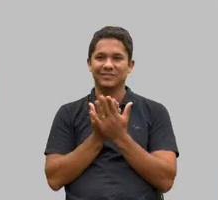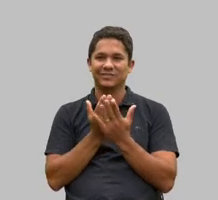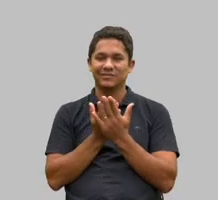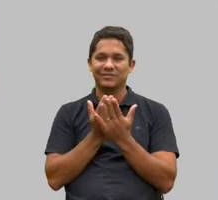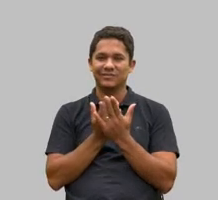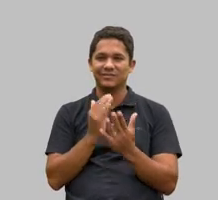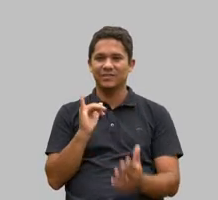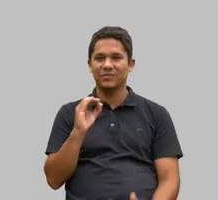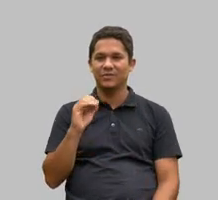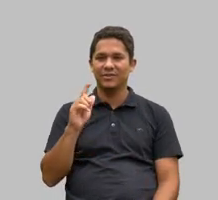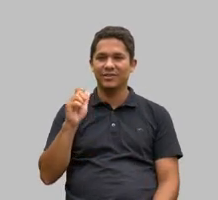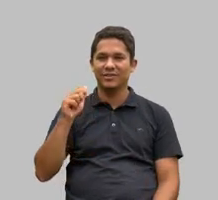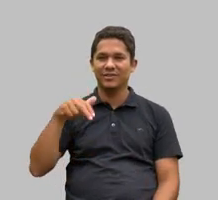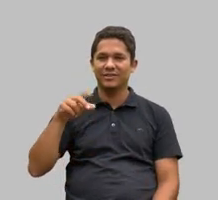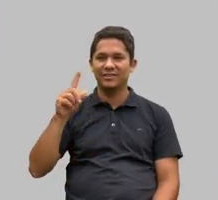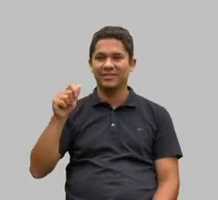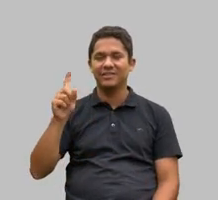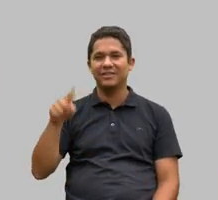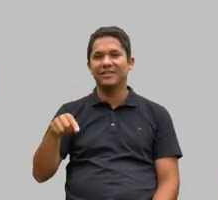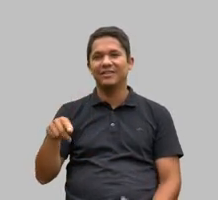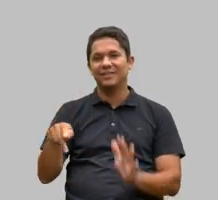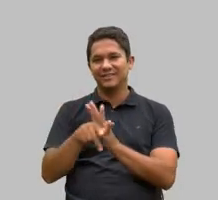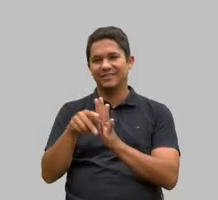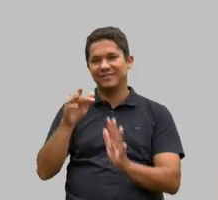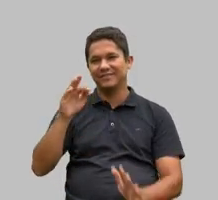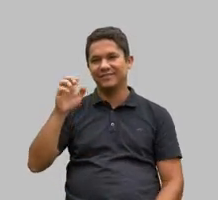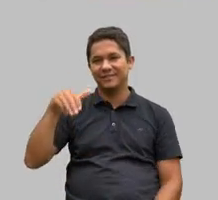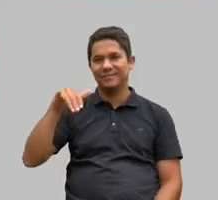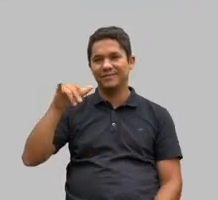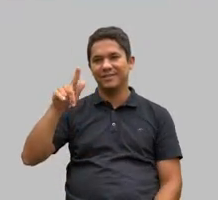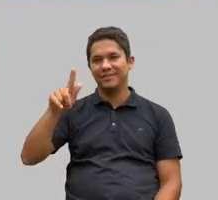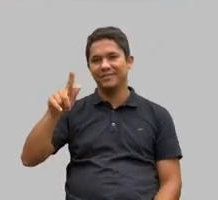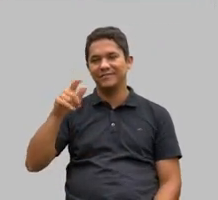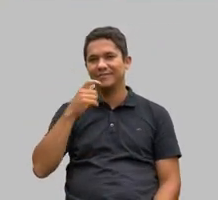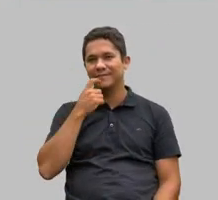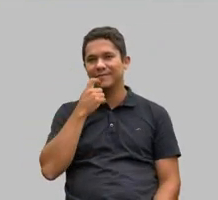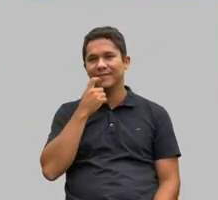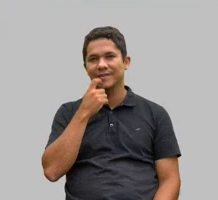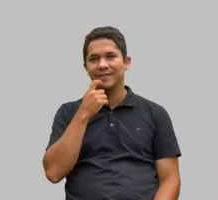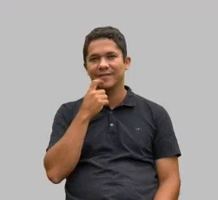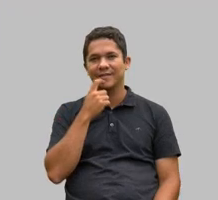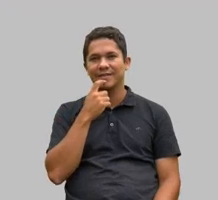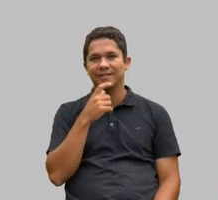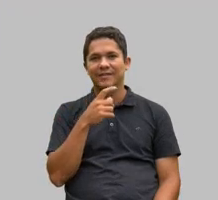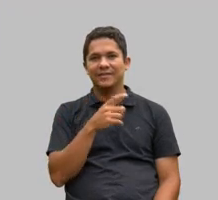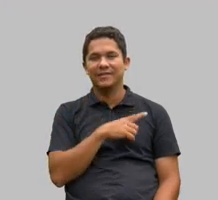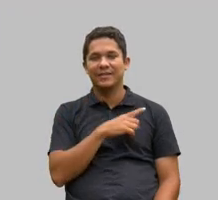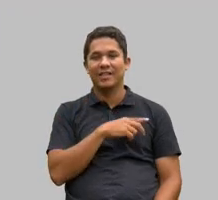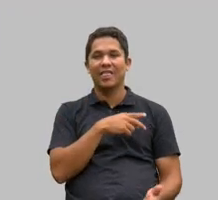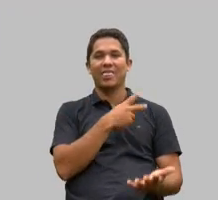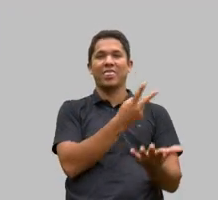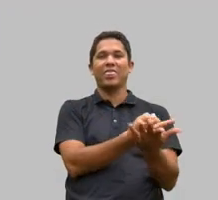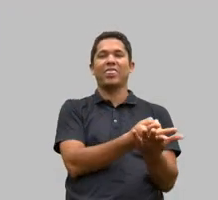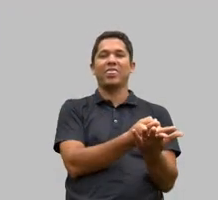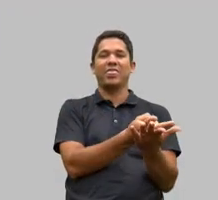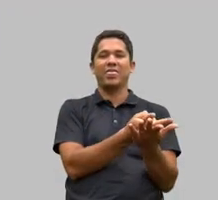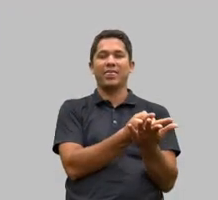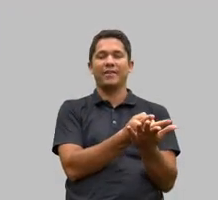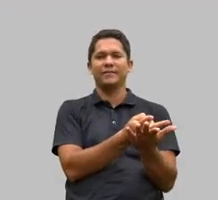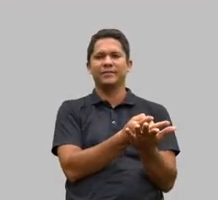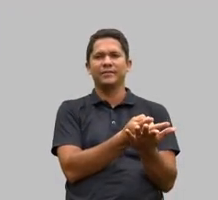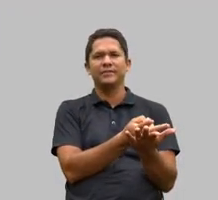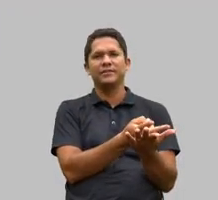então fui lá quando eu chego lá está uma plasta em cima da mesa ele tinha um hábito